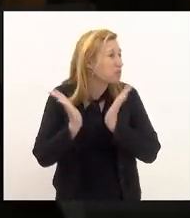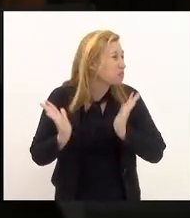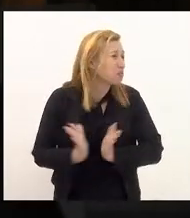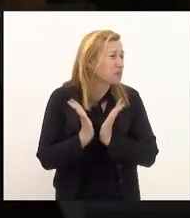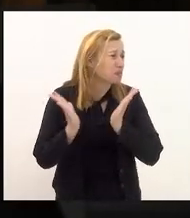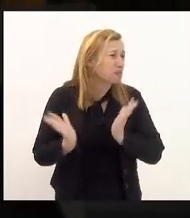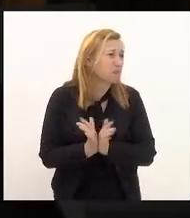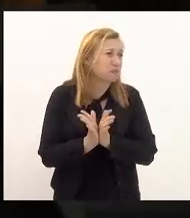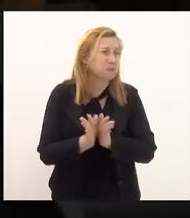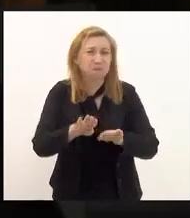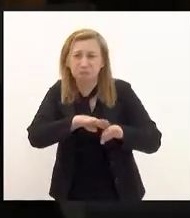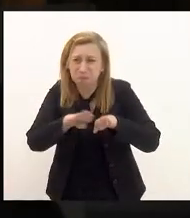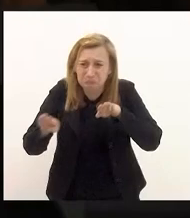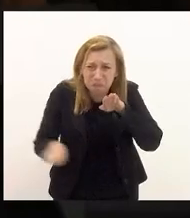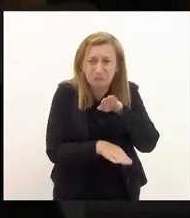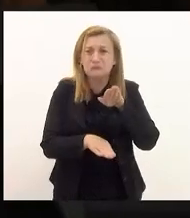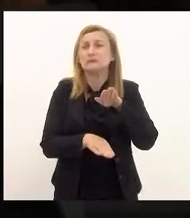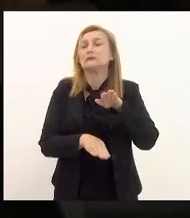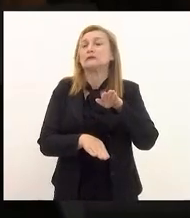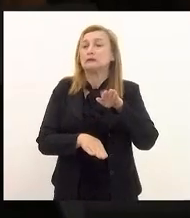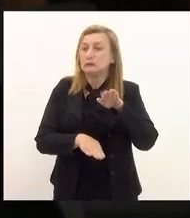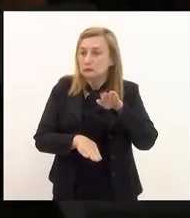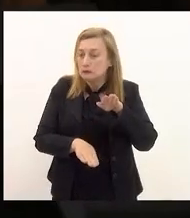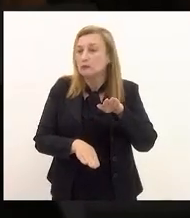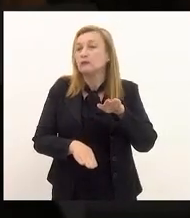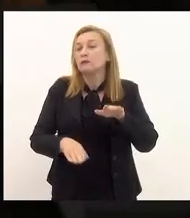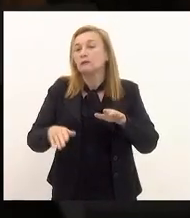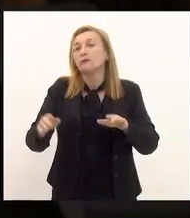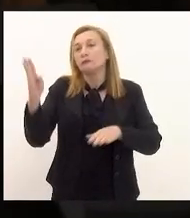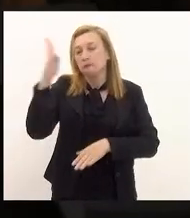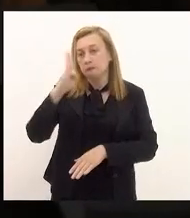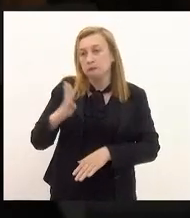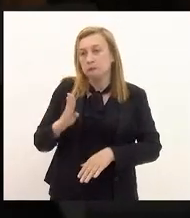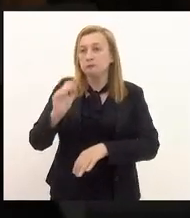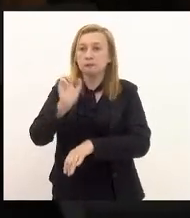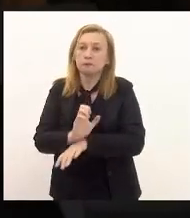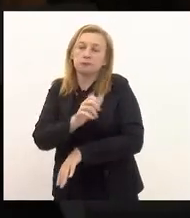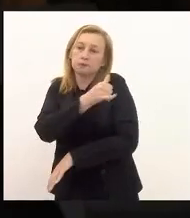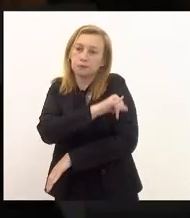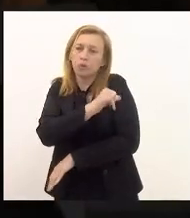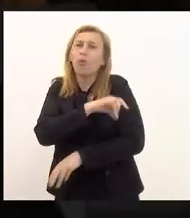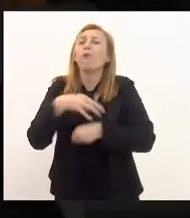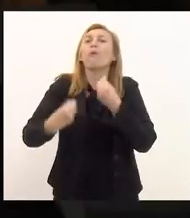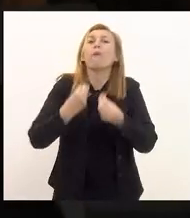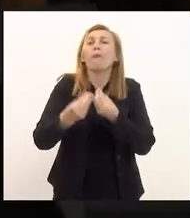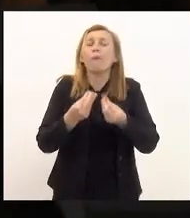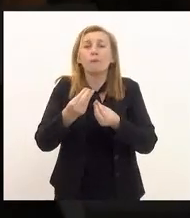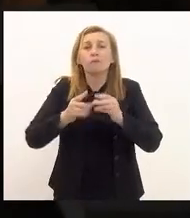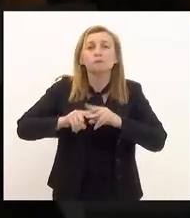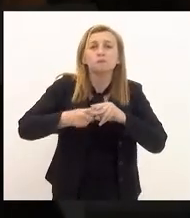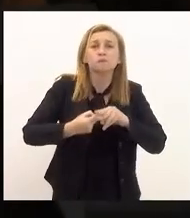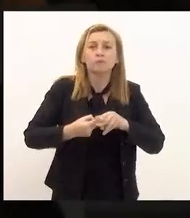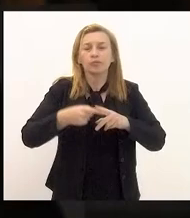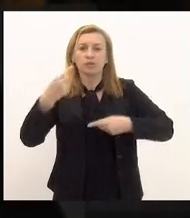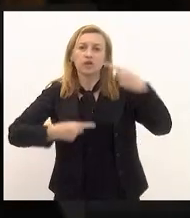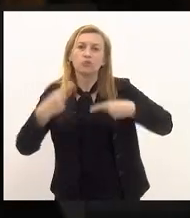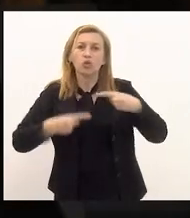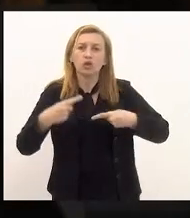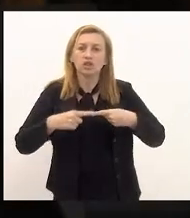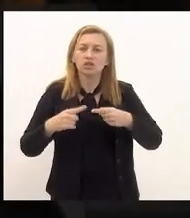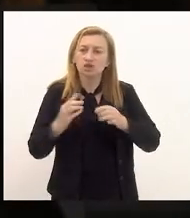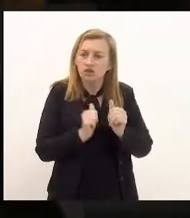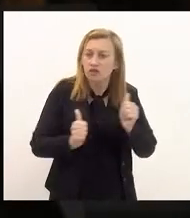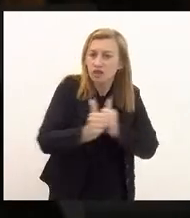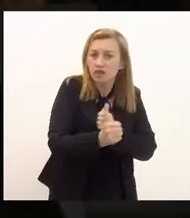desigualdade muita miséria no Brasil e no Estado do Rio de Janeiro como que a gente vai operar as políticas de